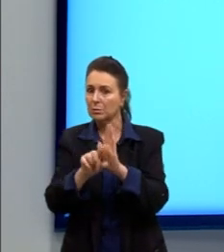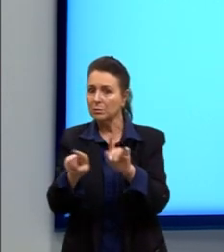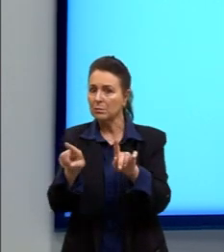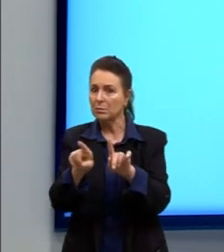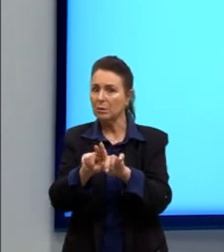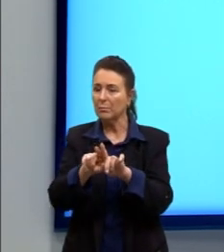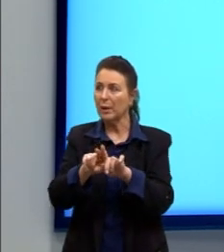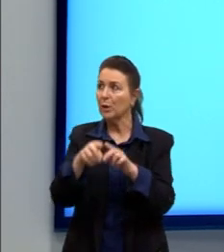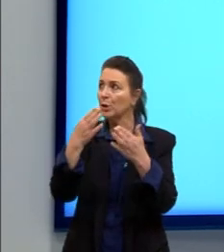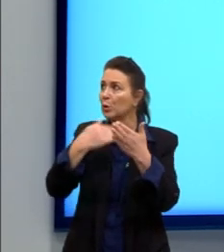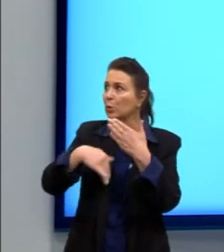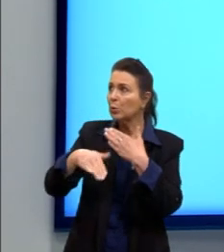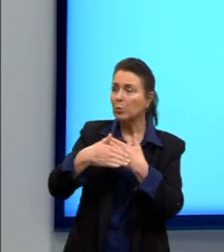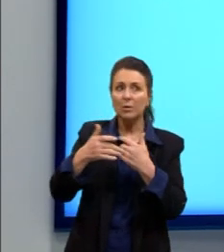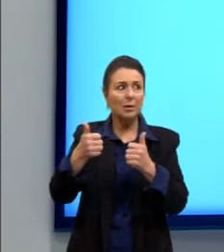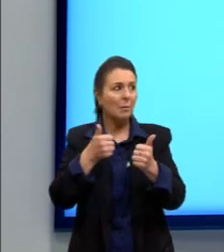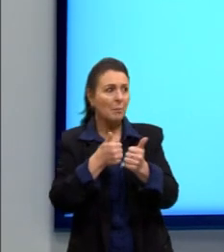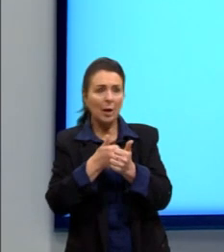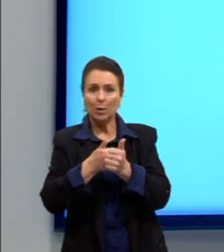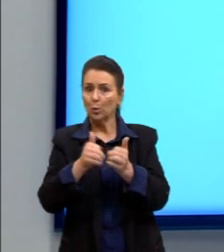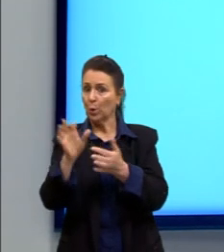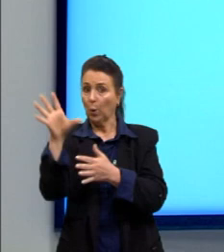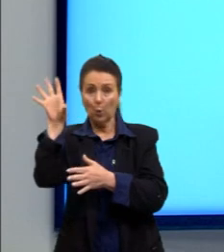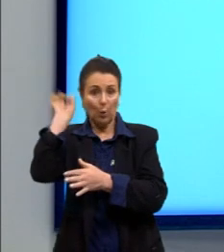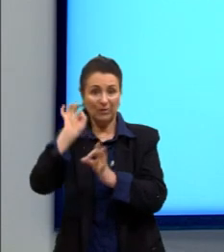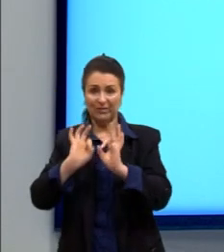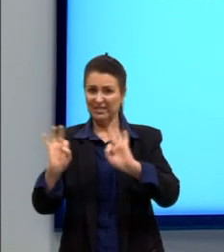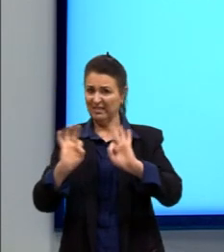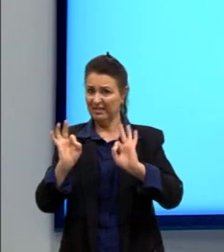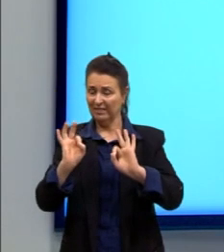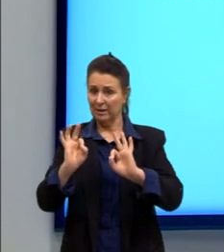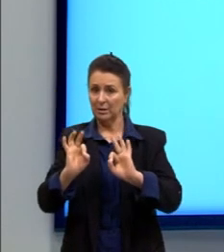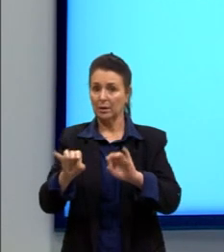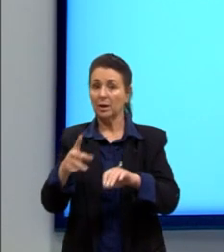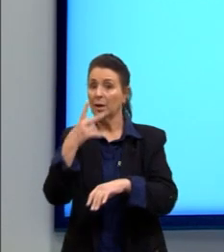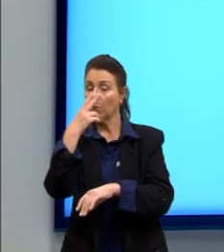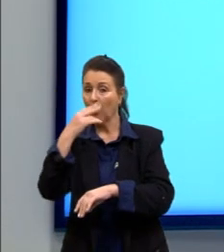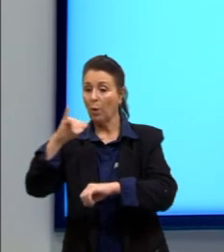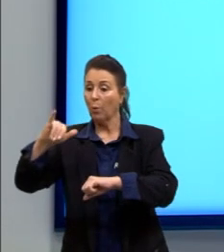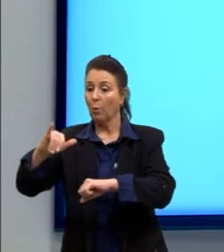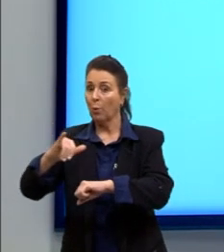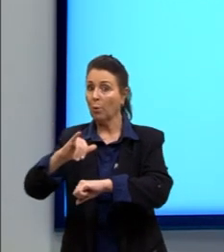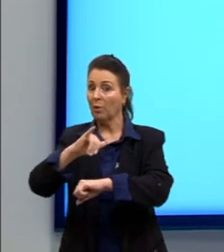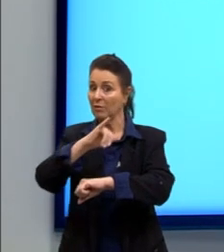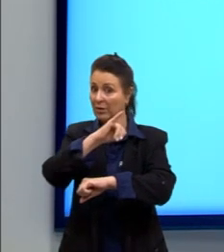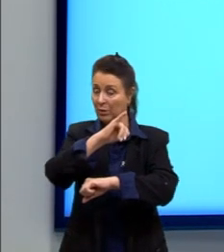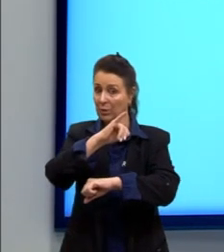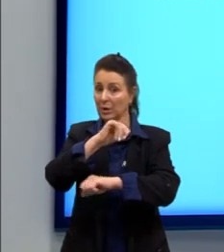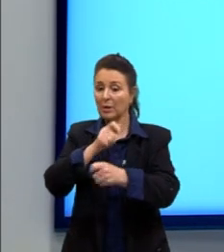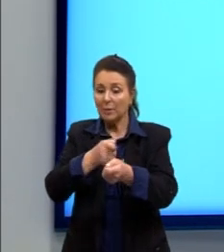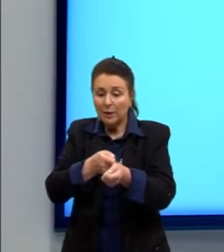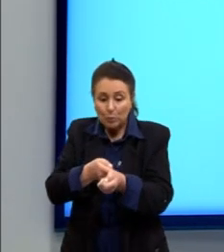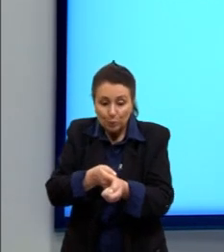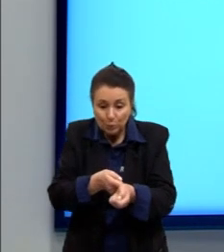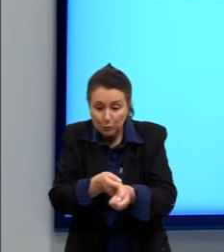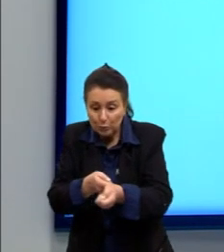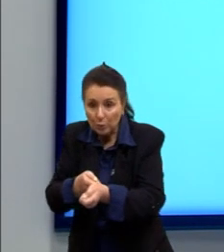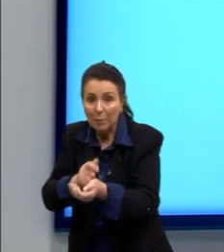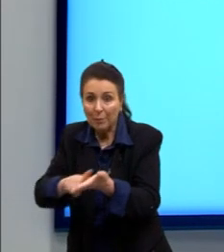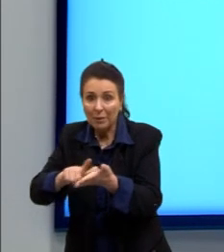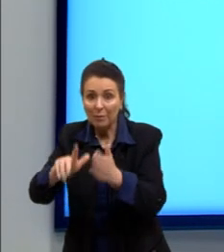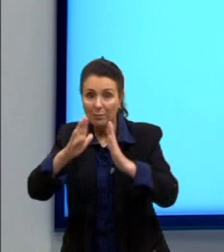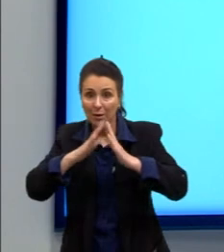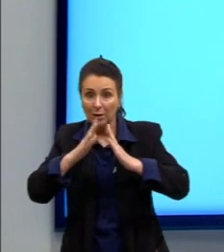inconsistente a nossa volta como o barulho de turbinas de avião e aspiradores de pó os fones de